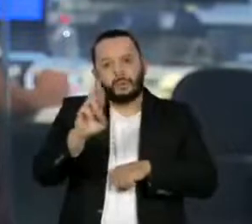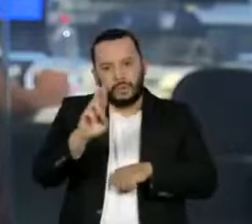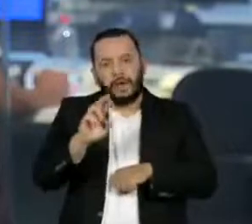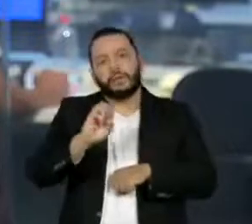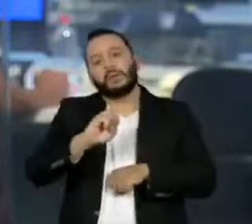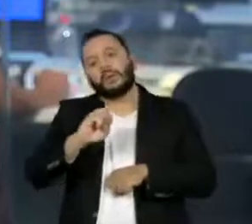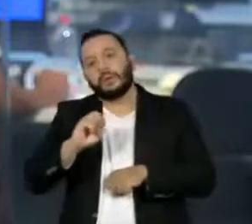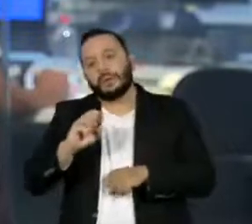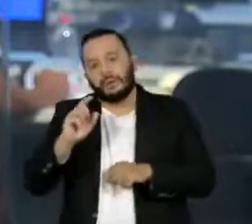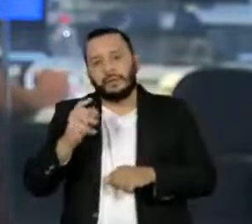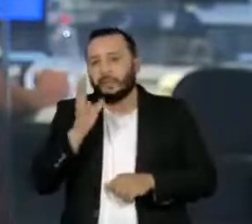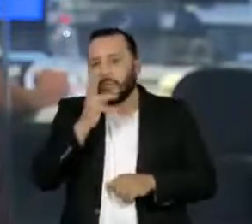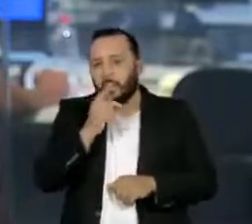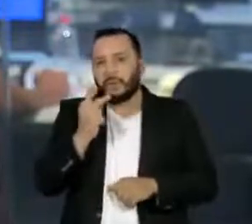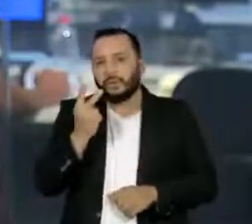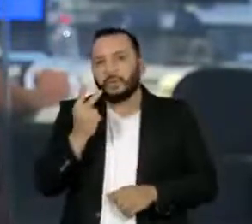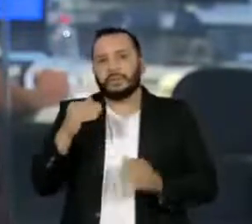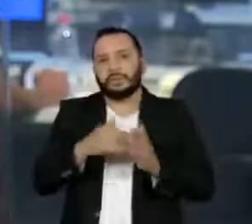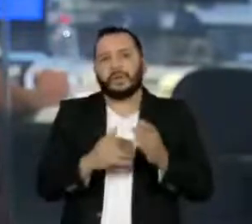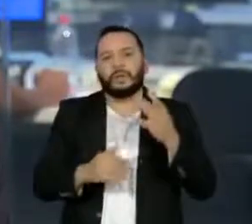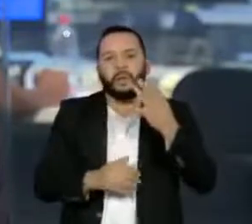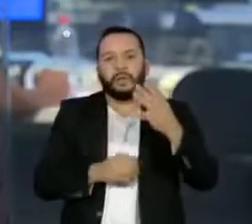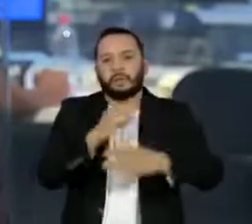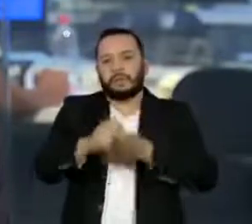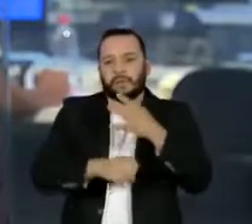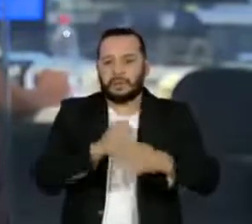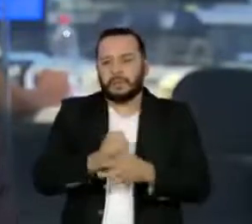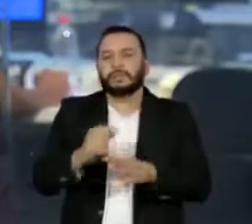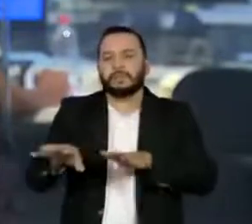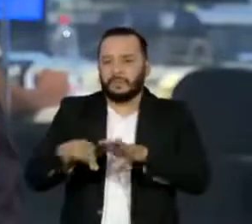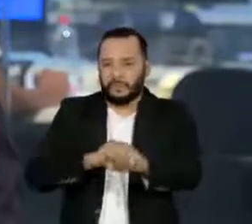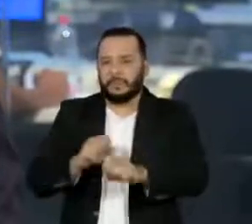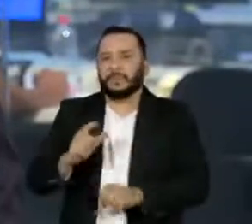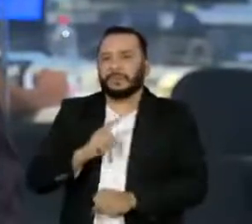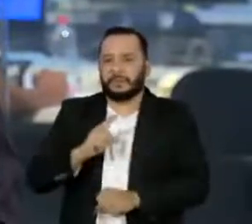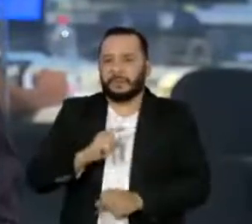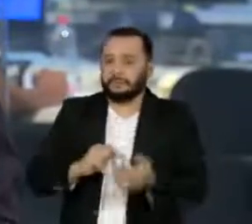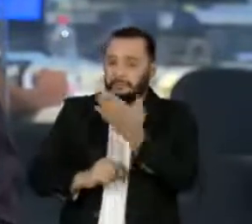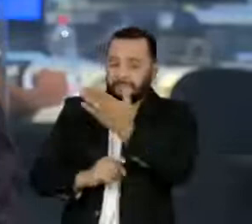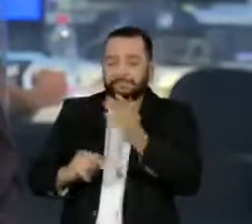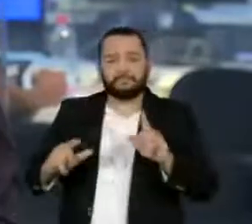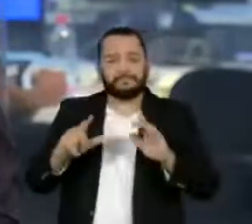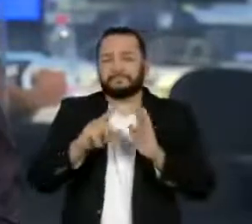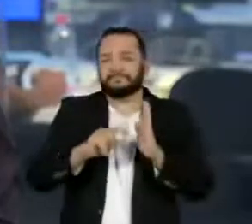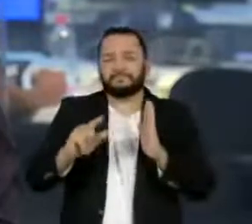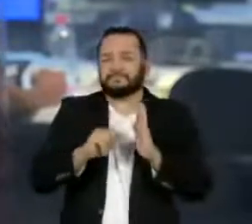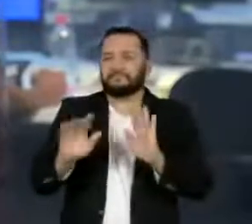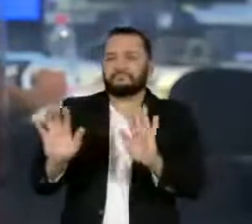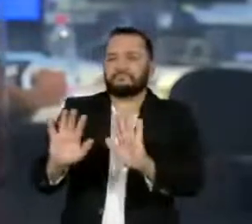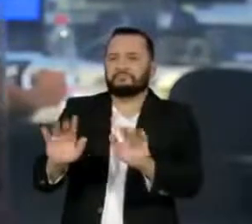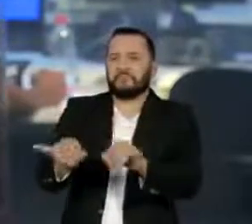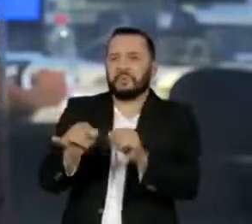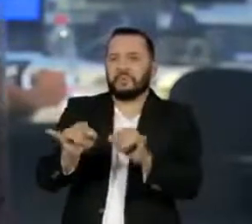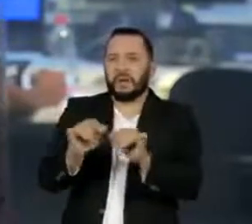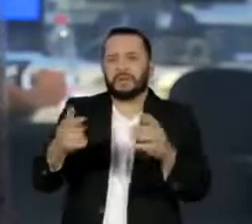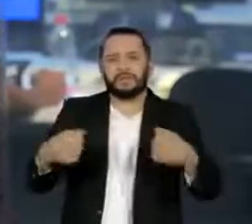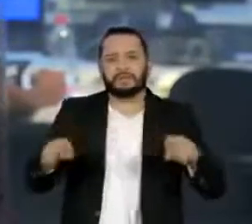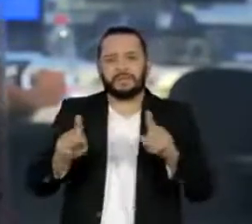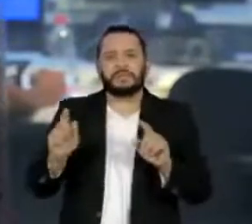leva de dois a quatro anos, pelo menos, para ser concluído. O Palácio do Planalto minimiza o caso e aposta que isso não deve afetar a